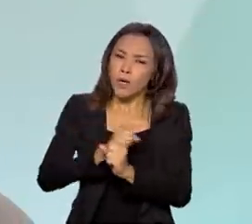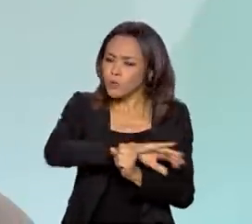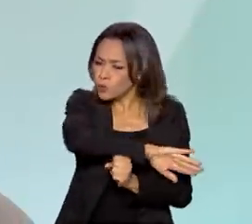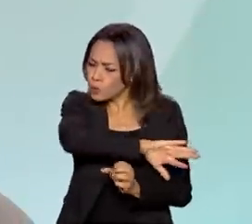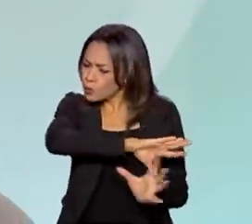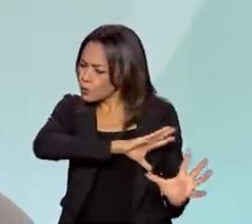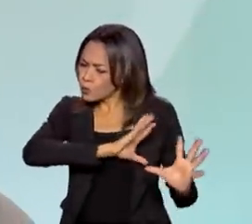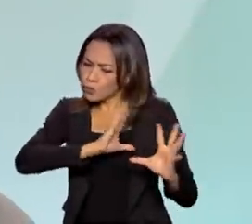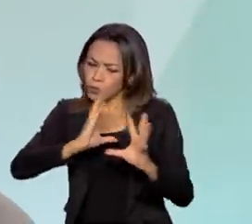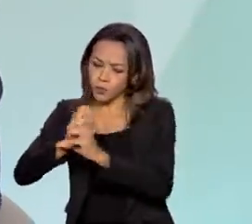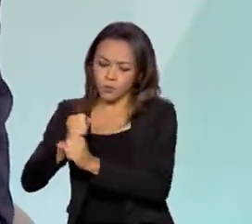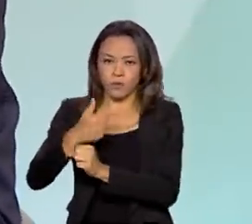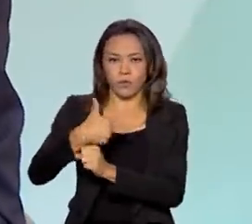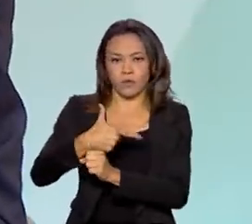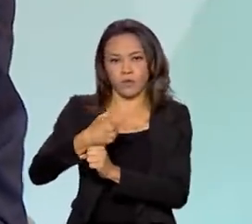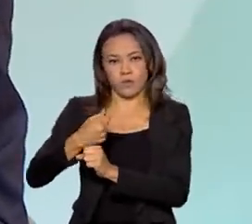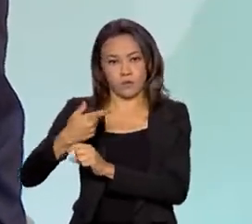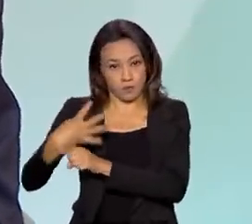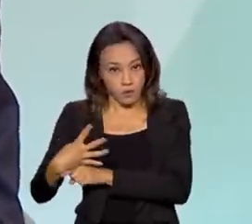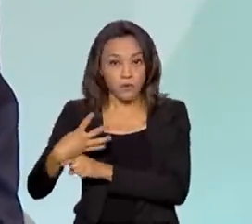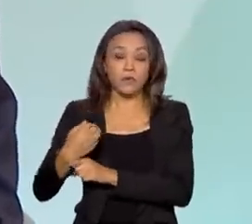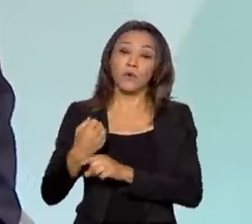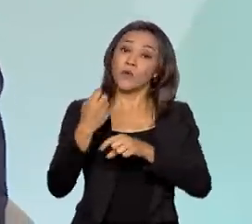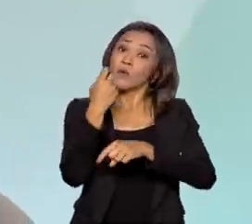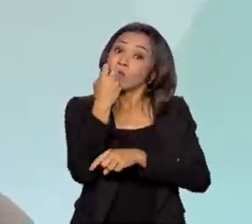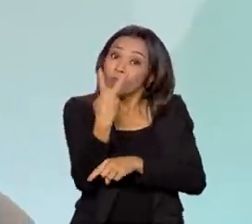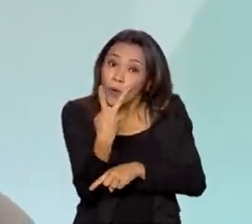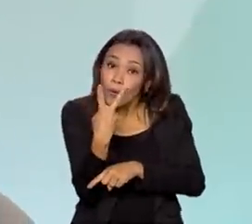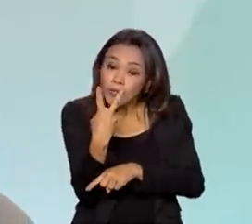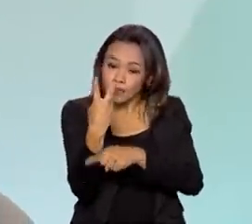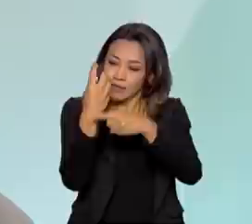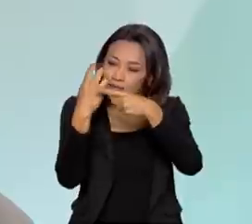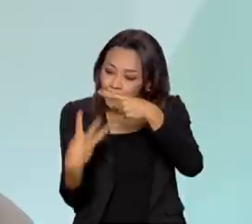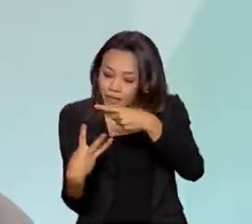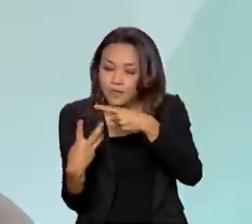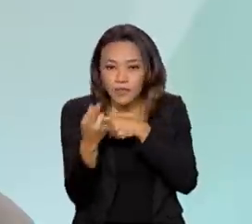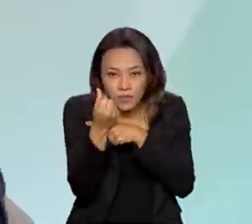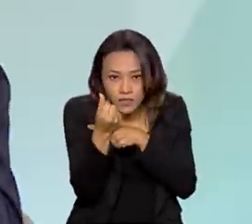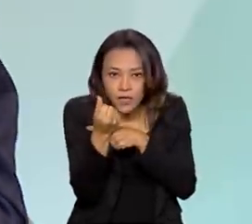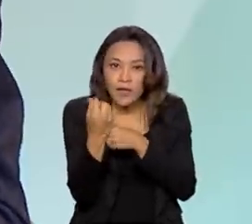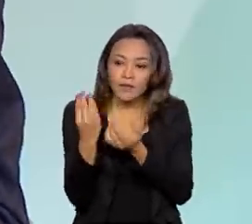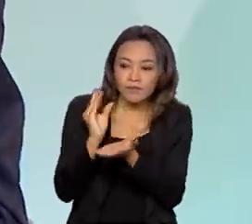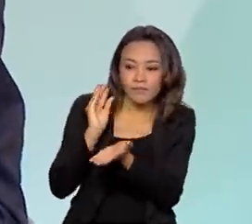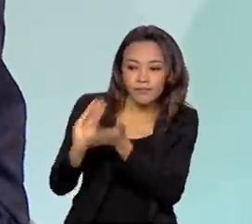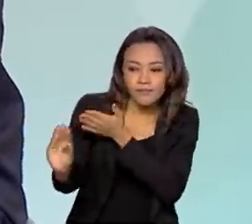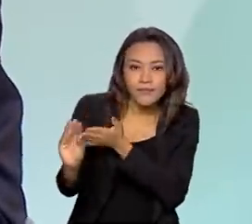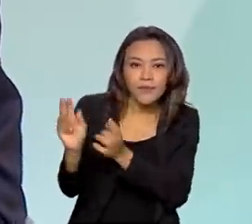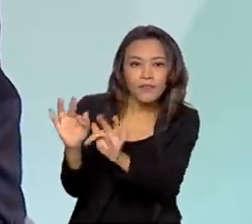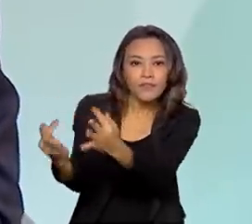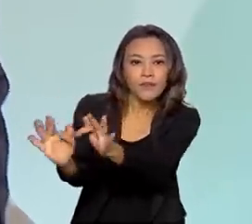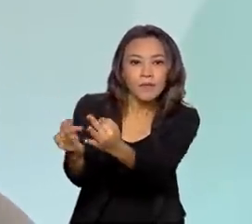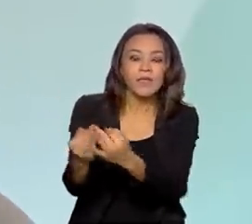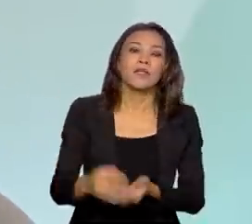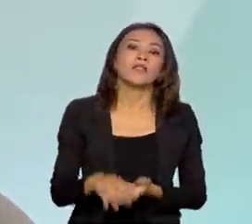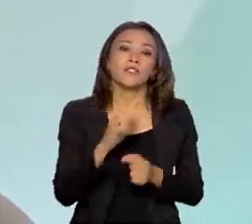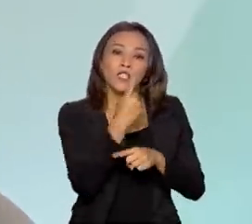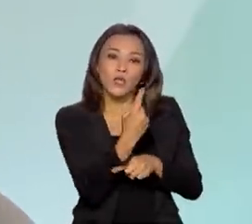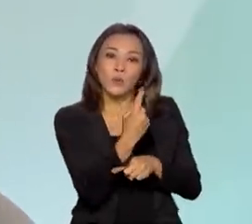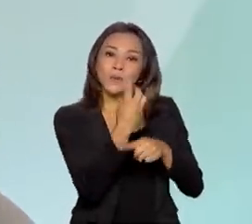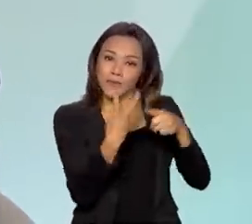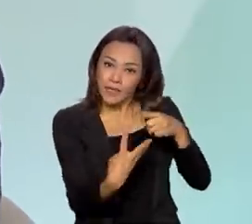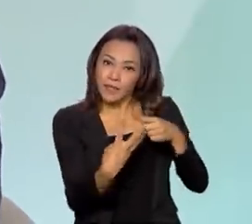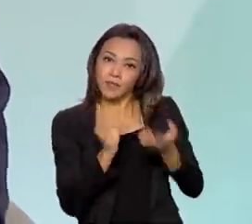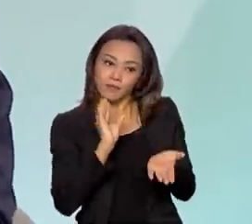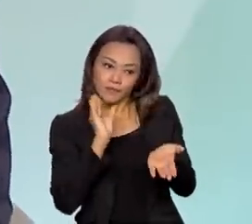concedido, dois terços ficarão à disposição das famílias e um terço remuneração dos agentes financeiros à